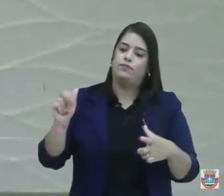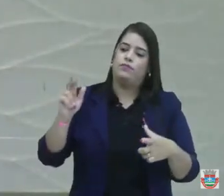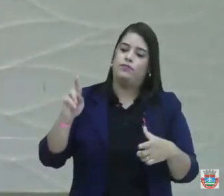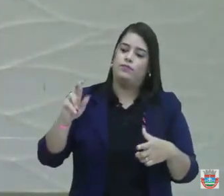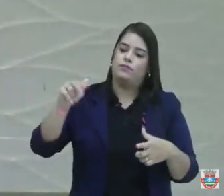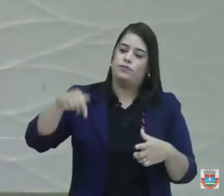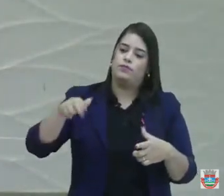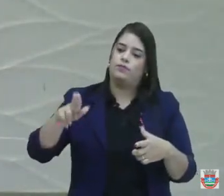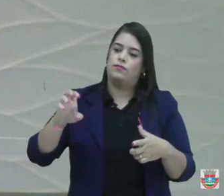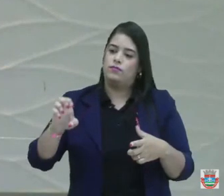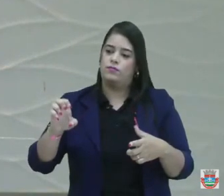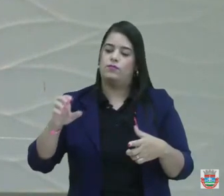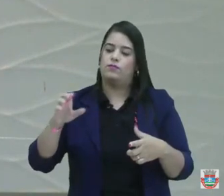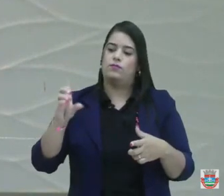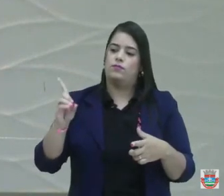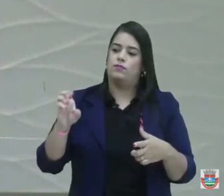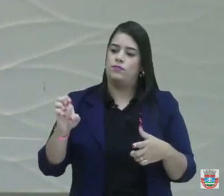exposição.